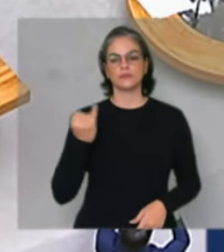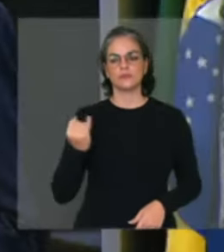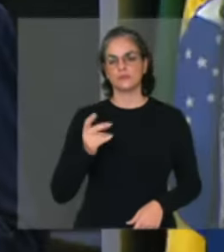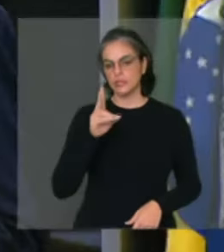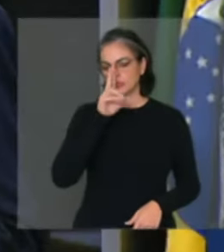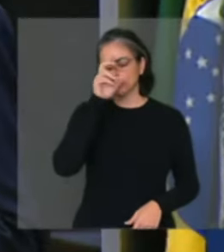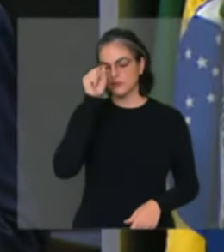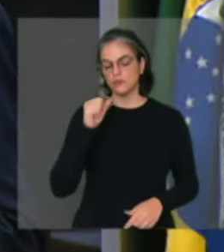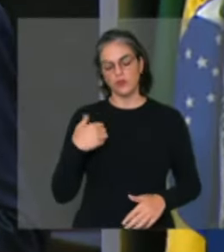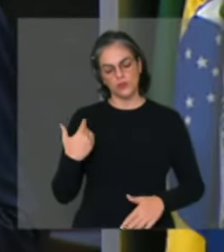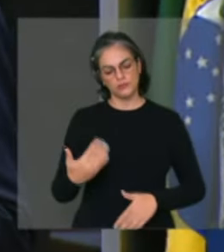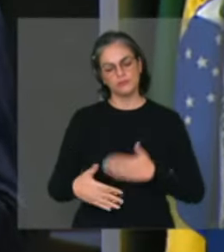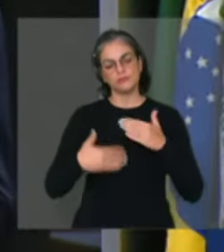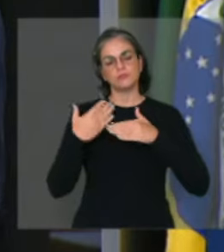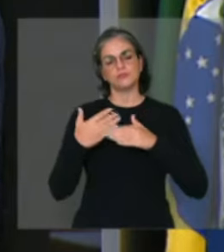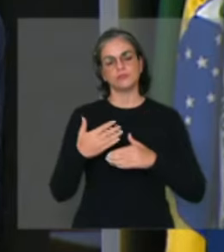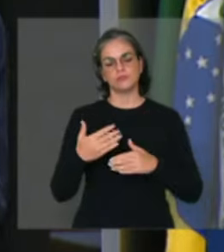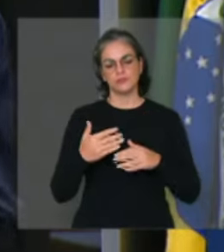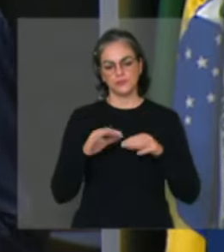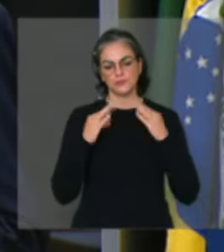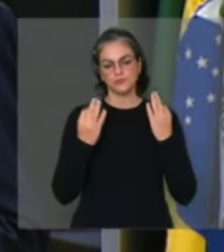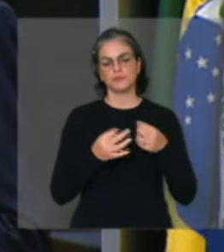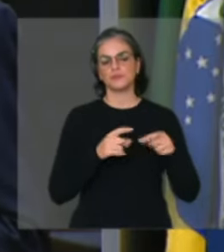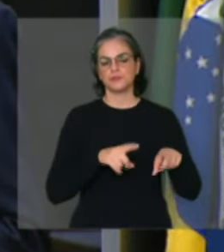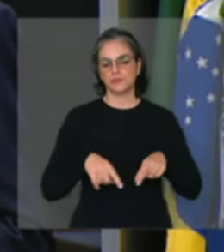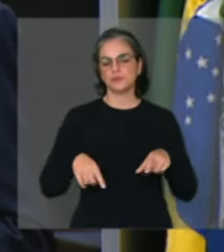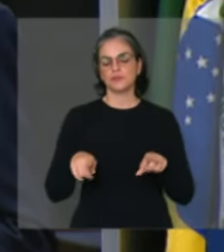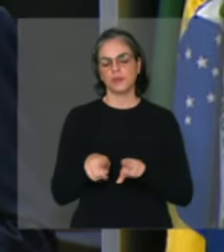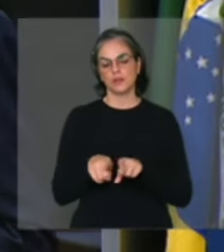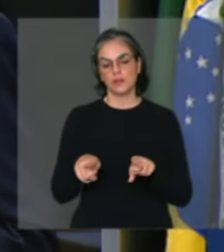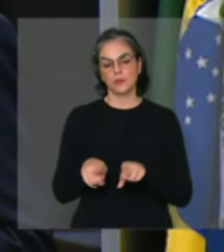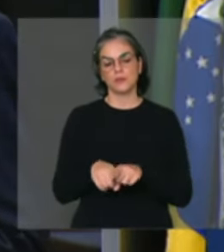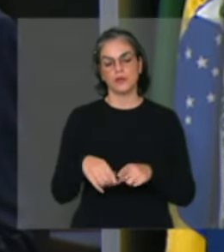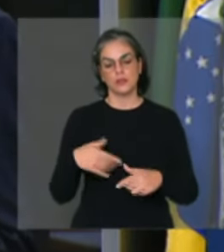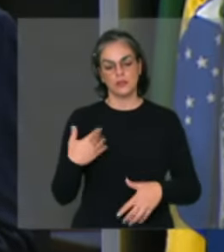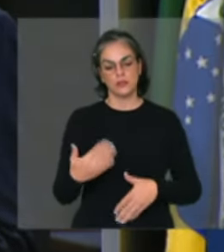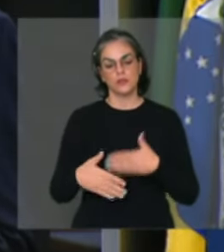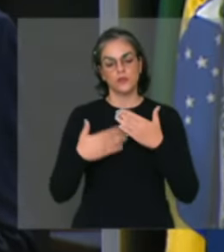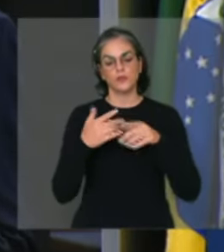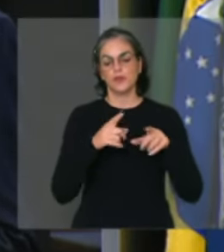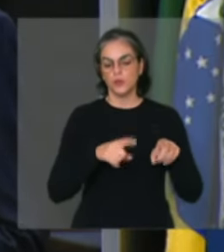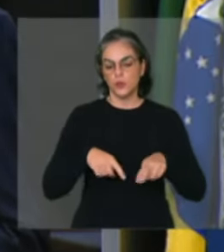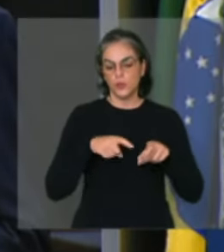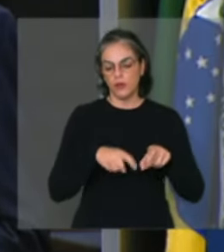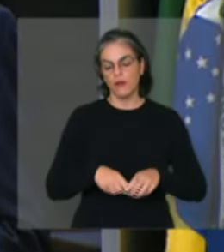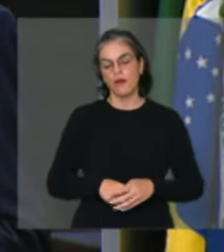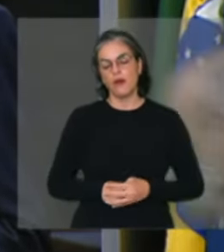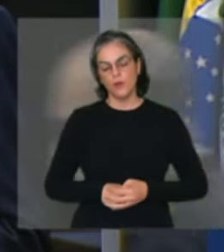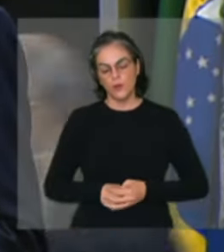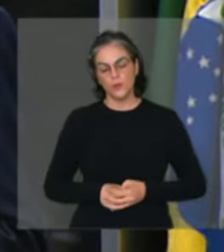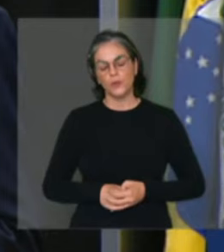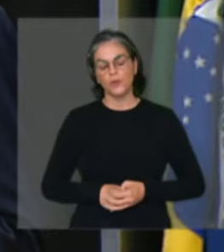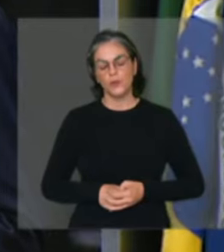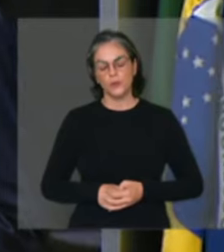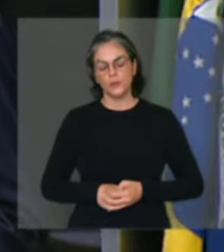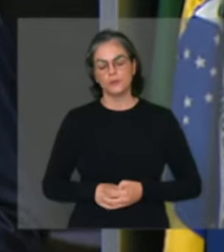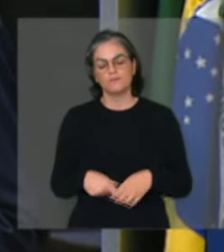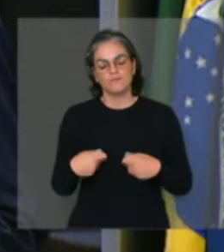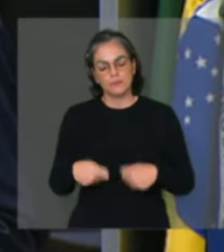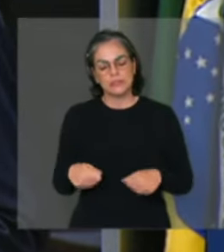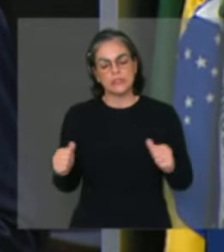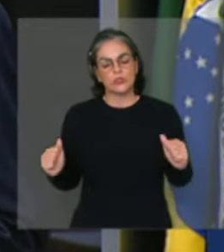agricultura familiar, a consolidação do desenvolvimento rural e que nós possamos trilhar juntos,